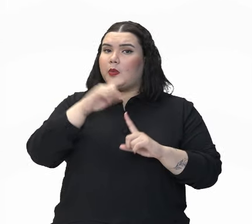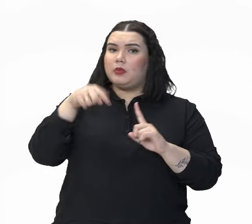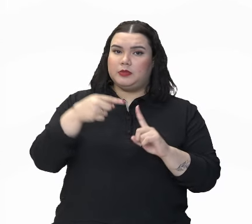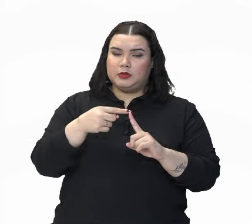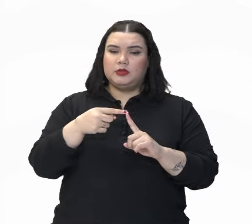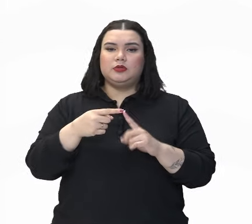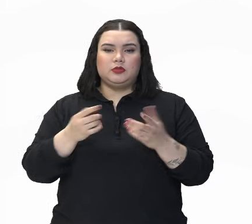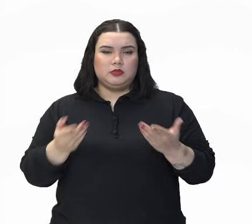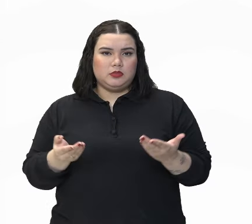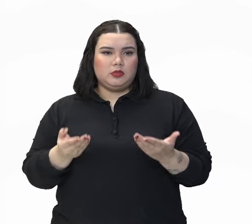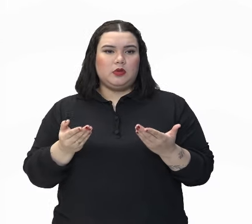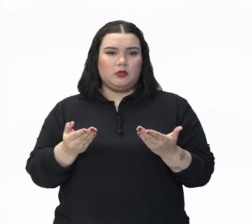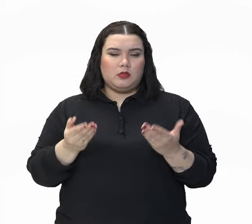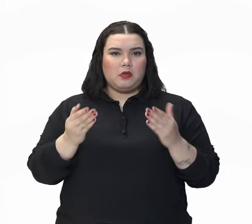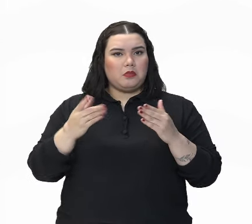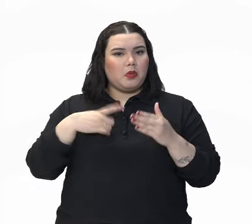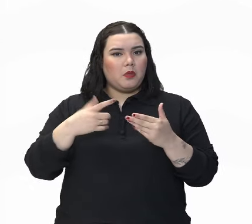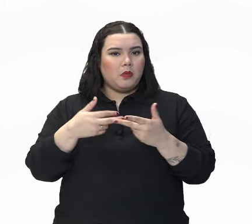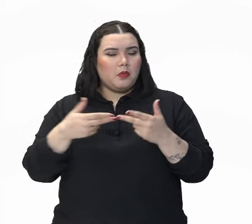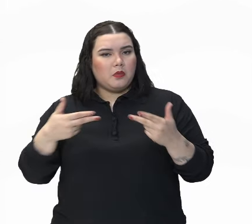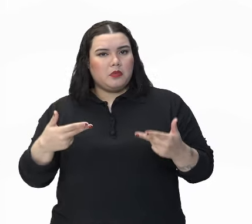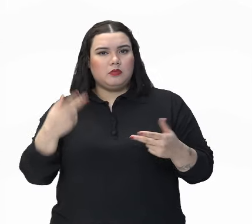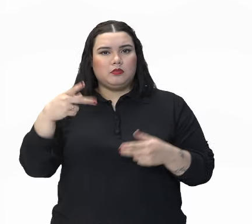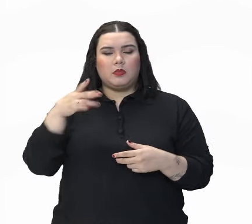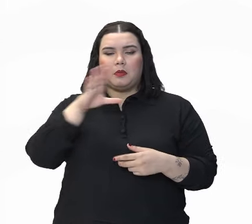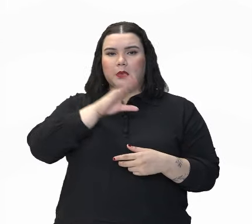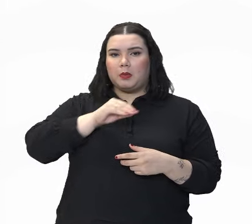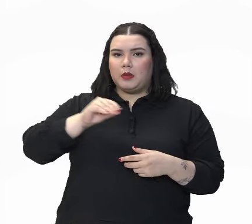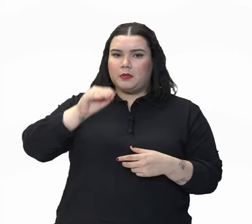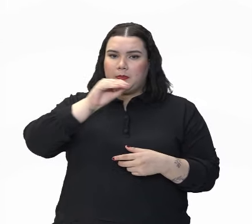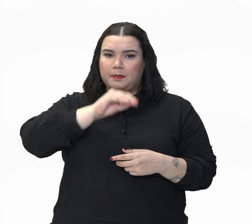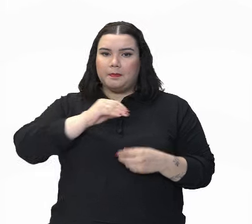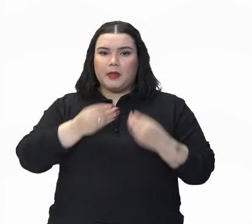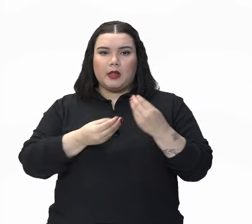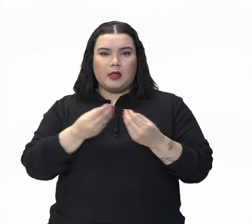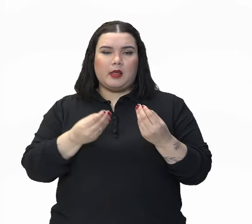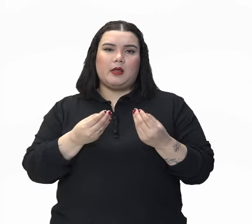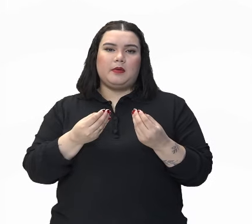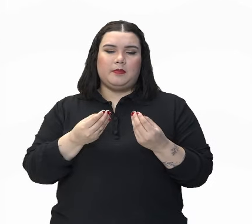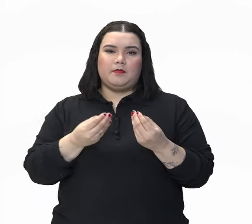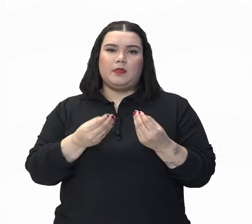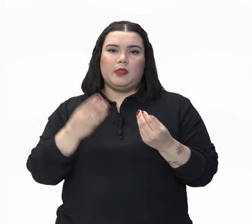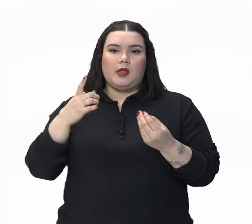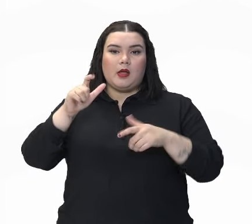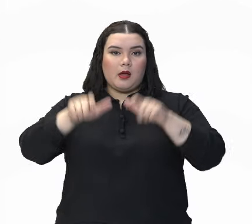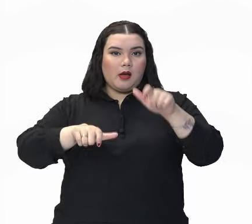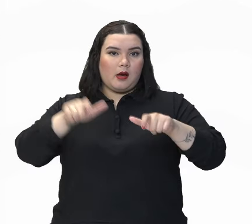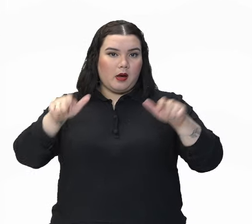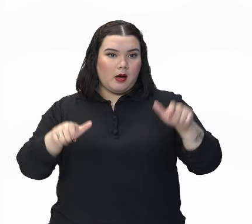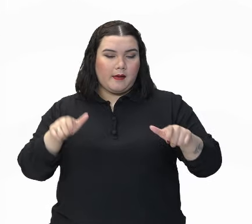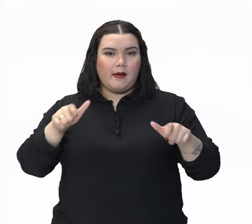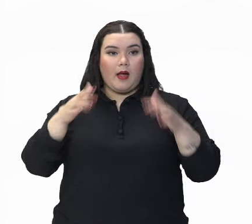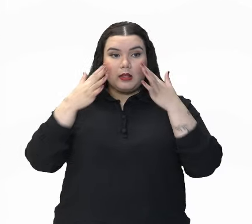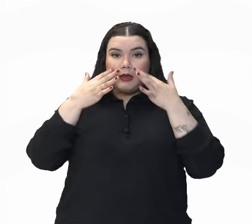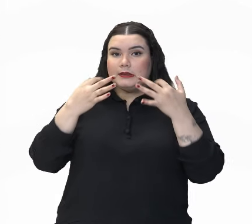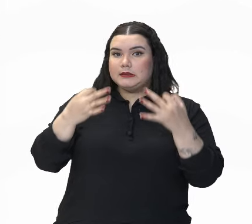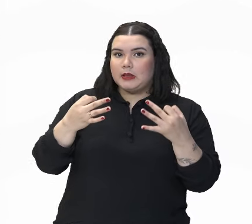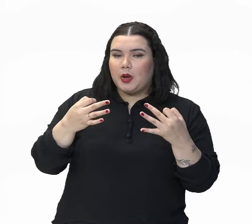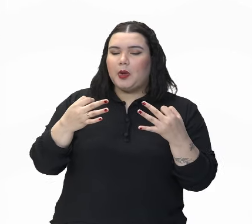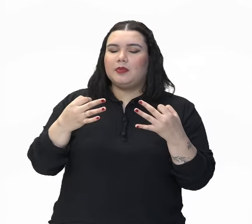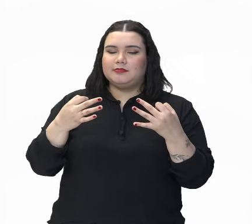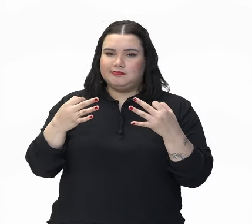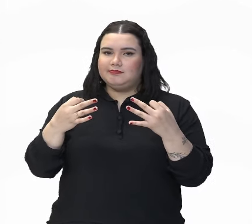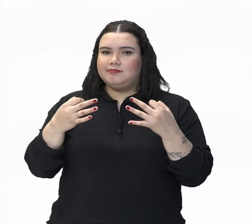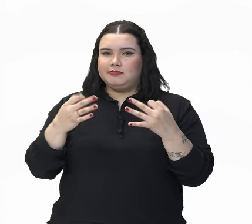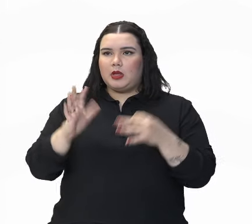Alguma coisa ele está falando lá, né? Para deixar os colegas atentos a